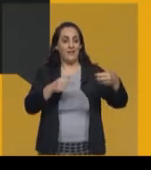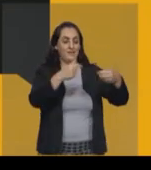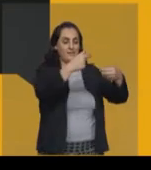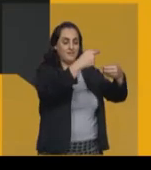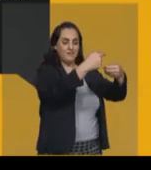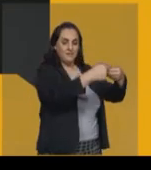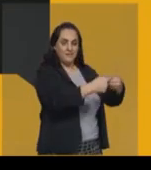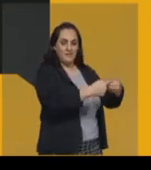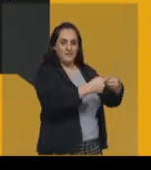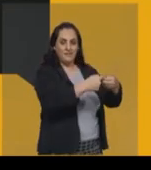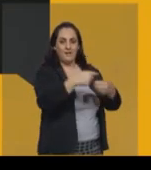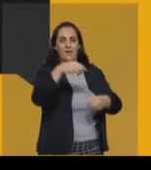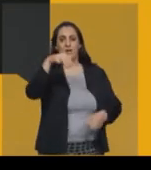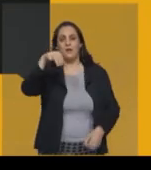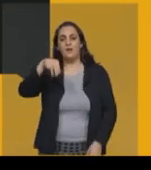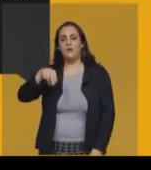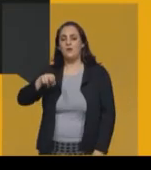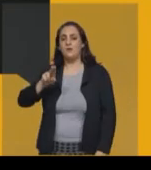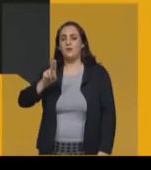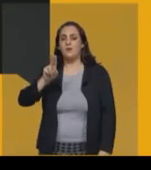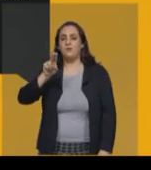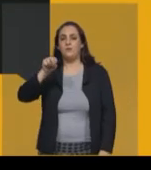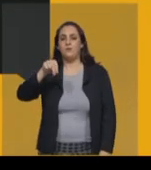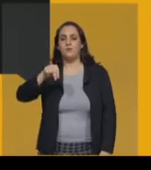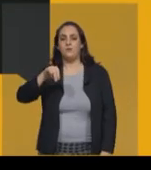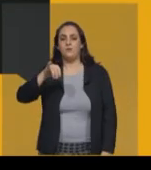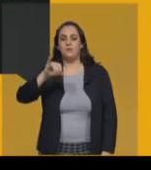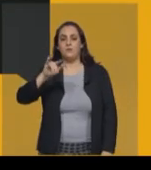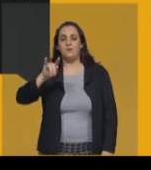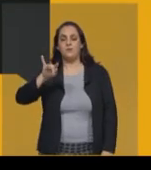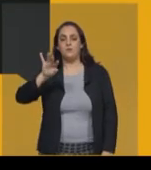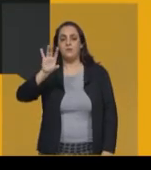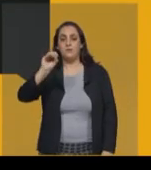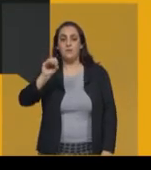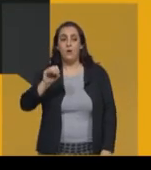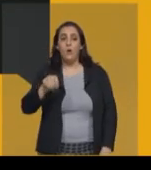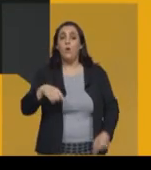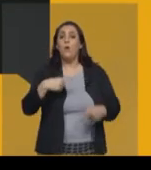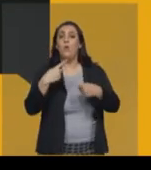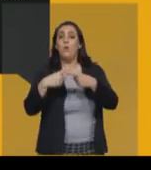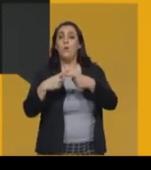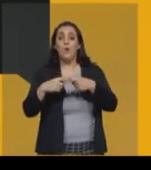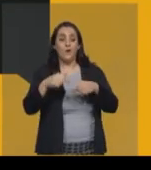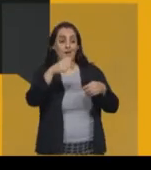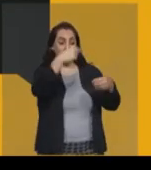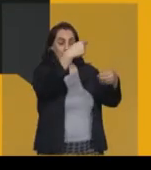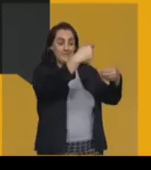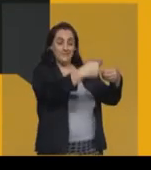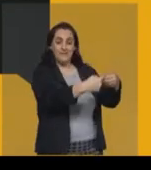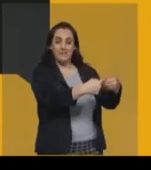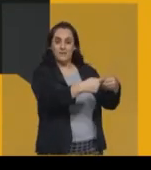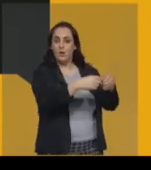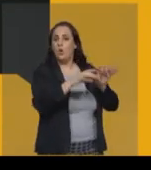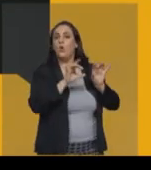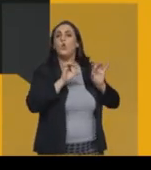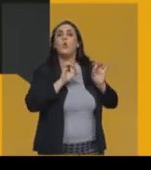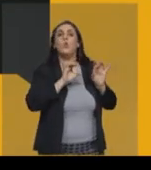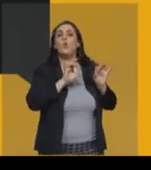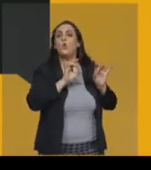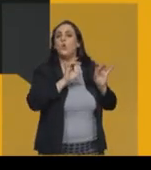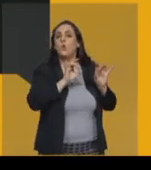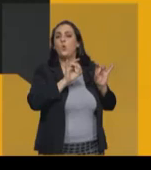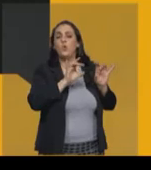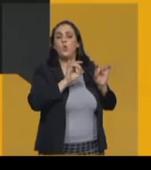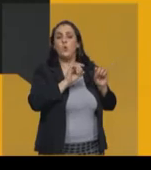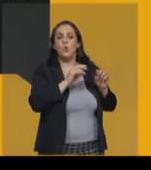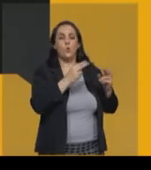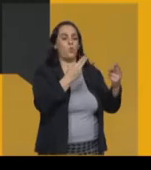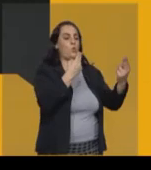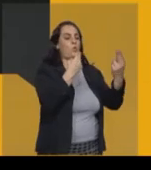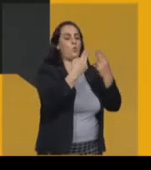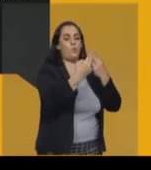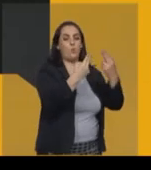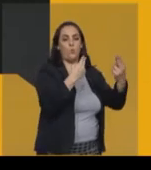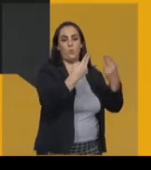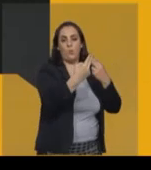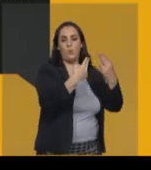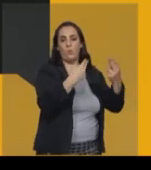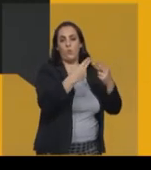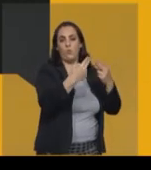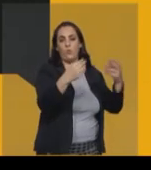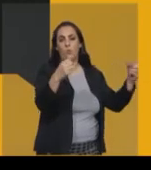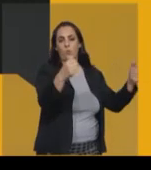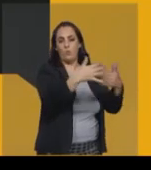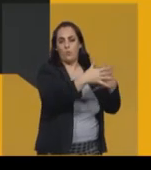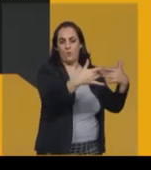e município. A cidade é apenas a área urbanizada. Já o conjunto área rural